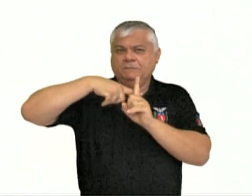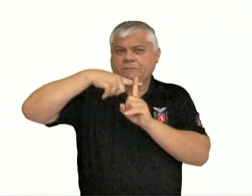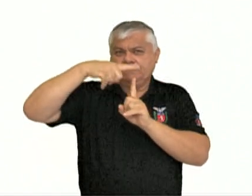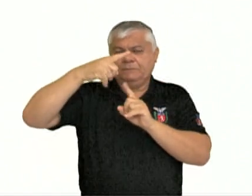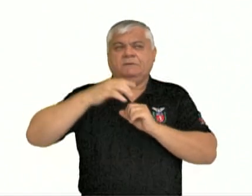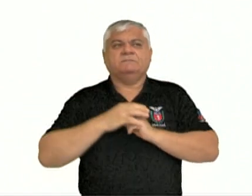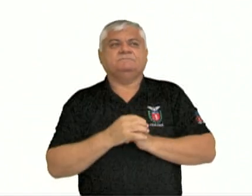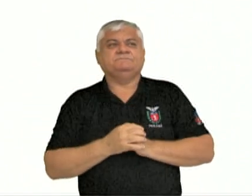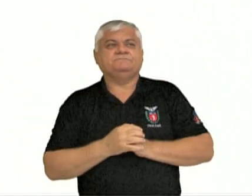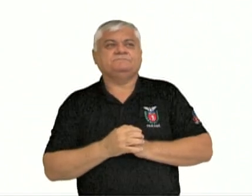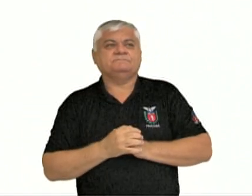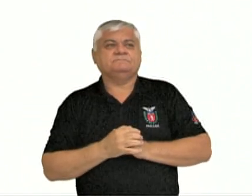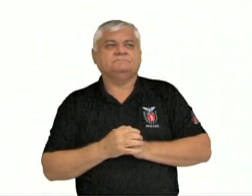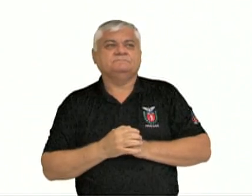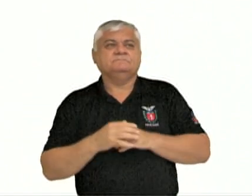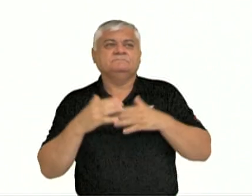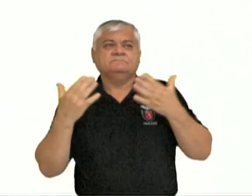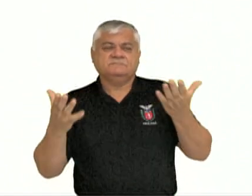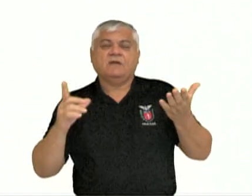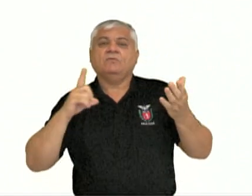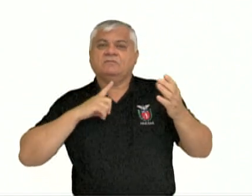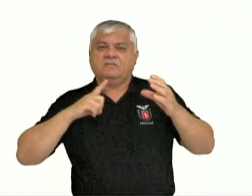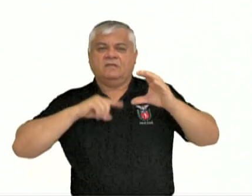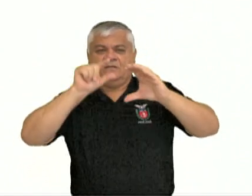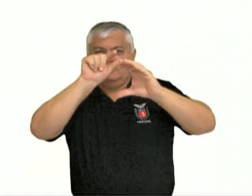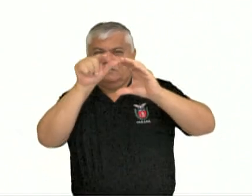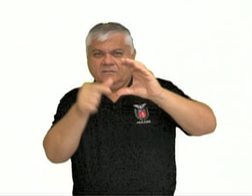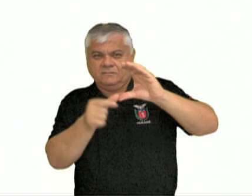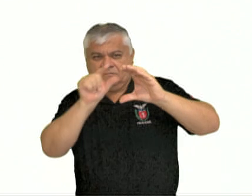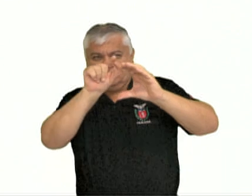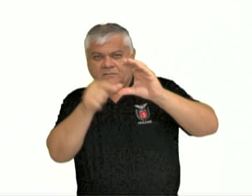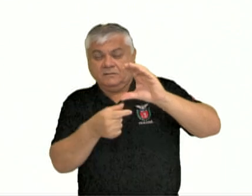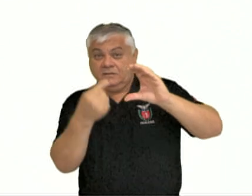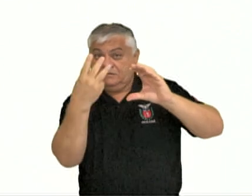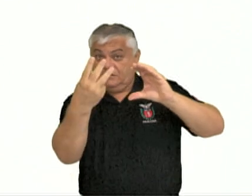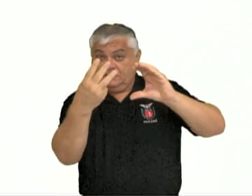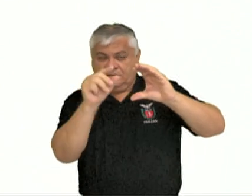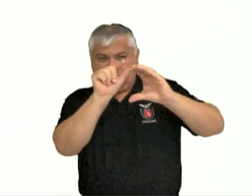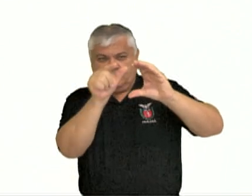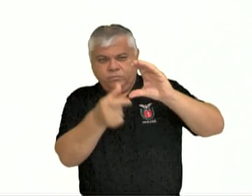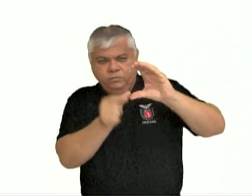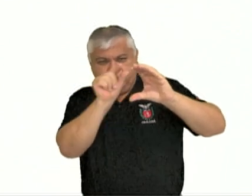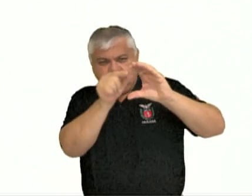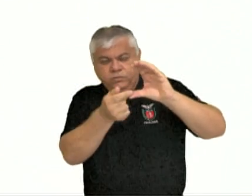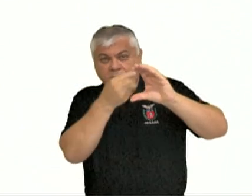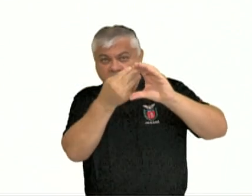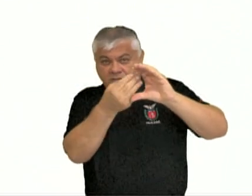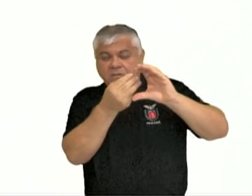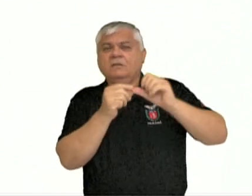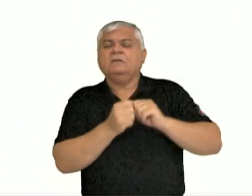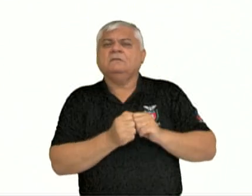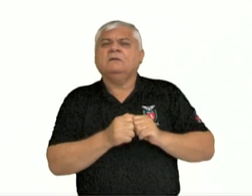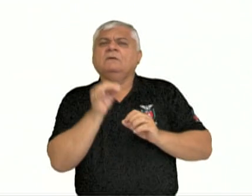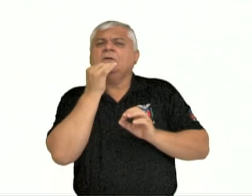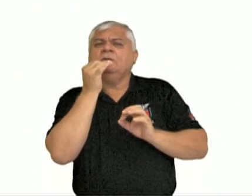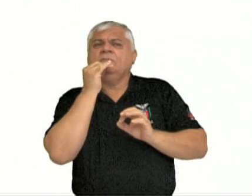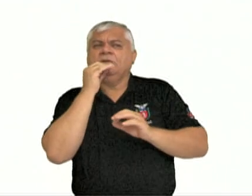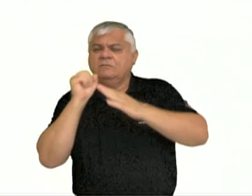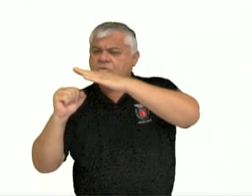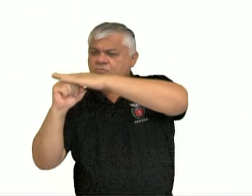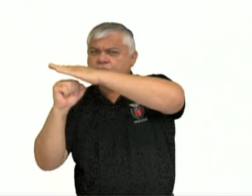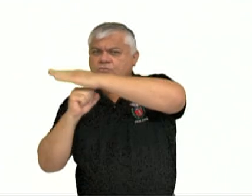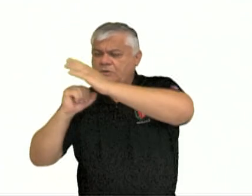no interior da terra. E aí temos essas características. Como resultado de toda essa estrutura do planeta,